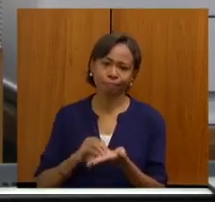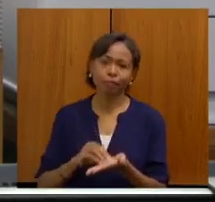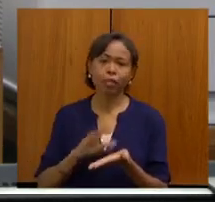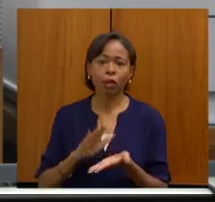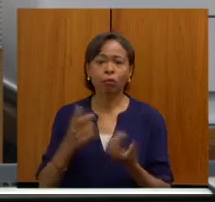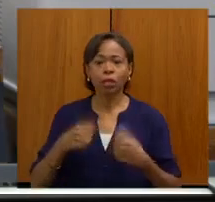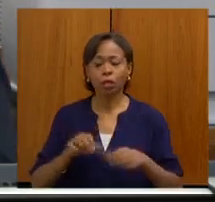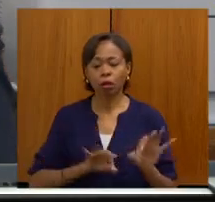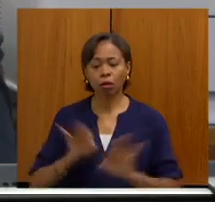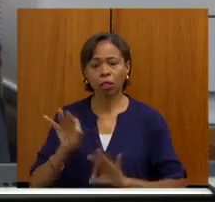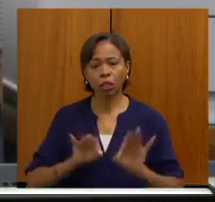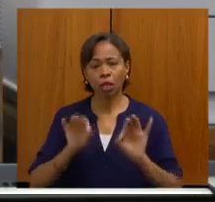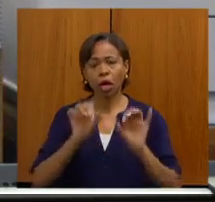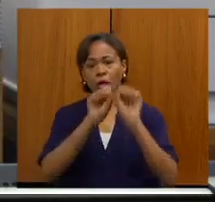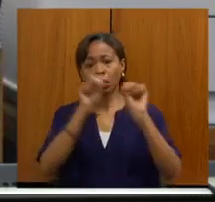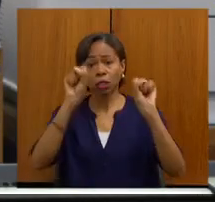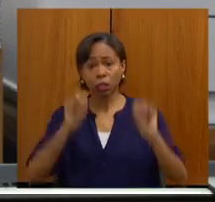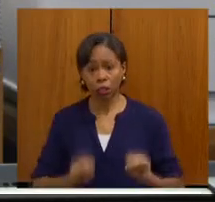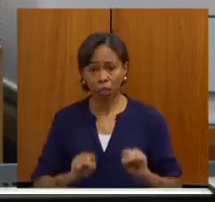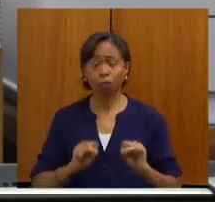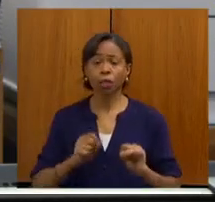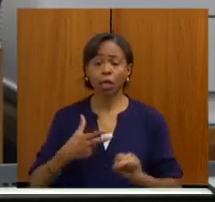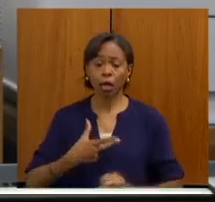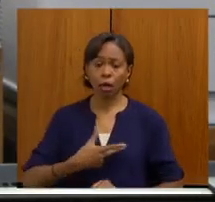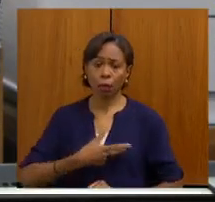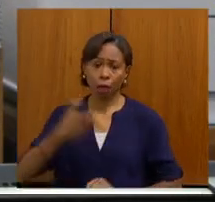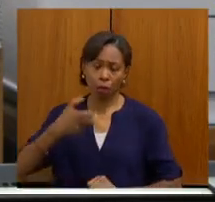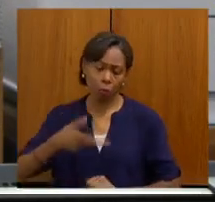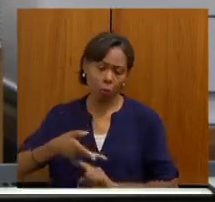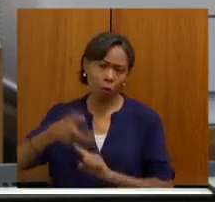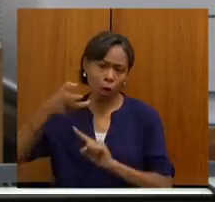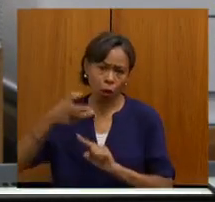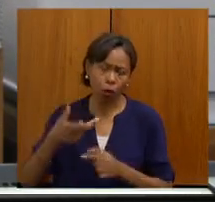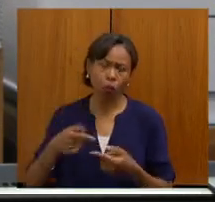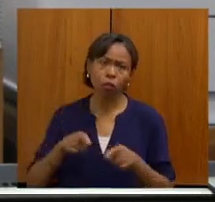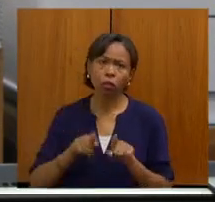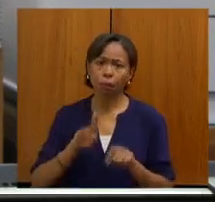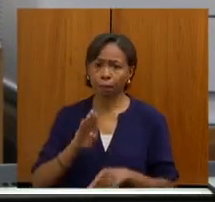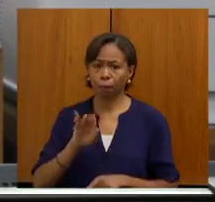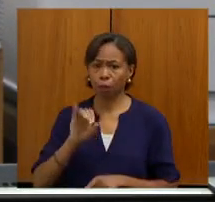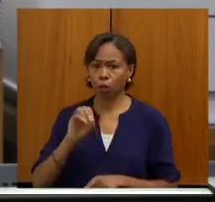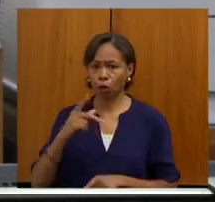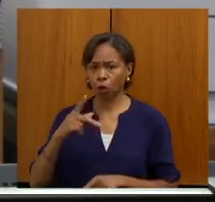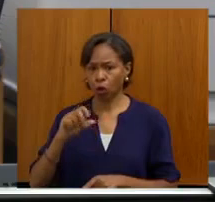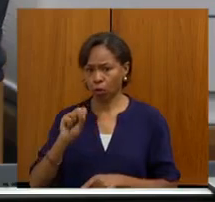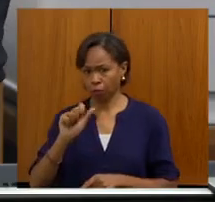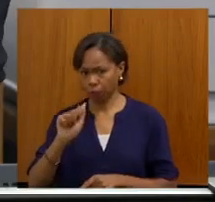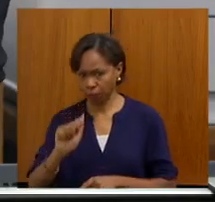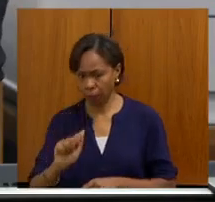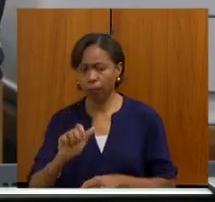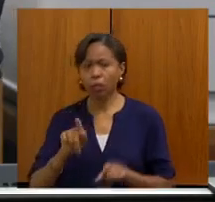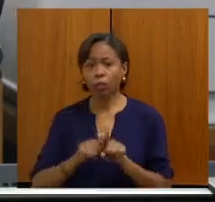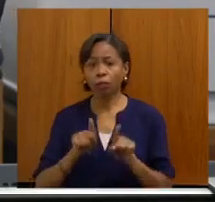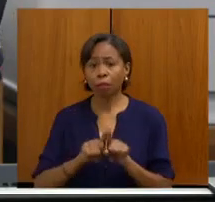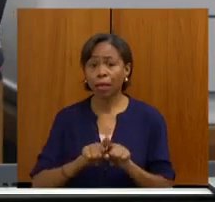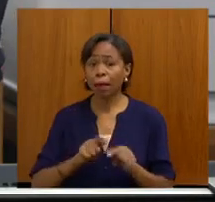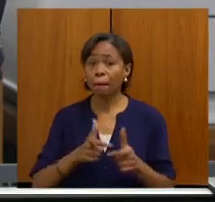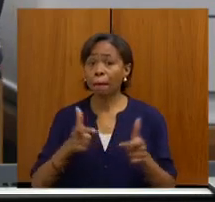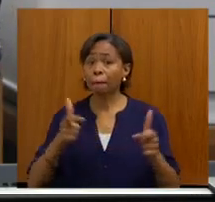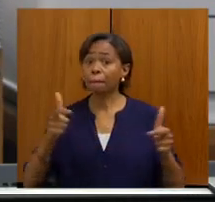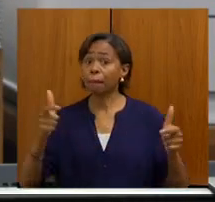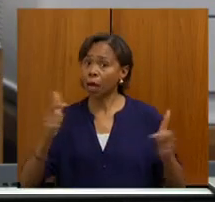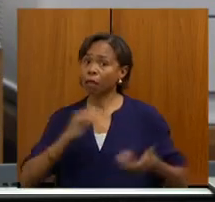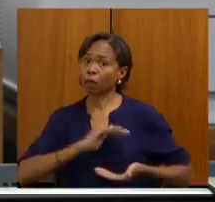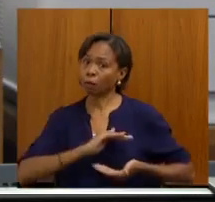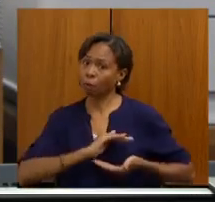biópsia, aumentar o acesso ao primeiro exame, como a mamografia, ampliar a mamografia. Mas